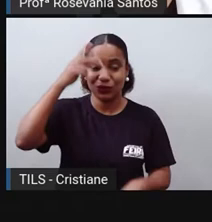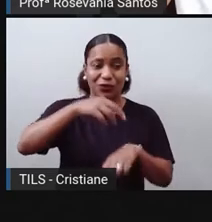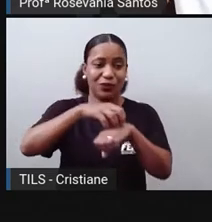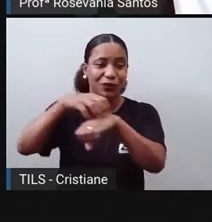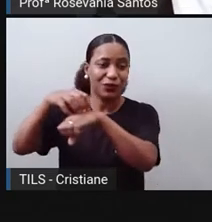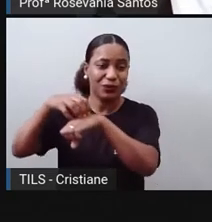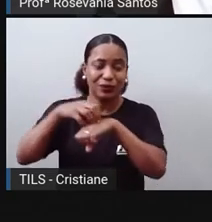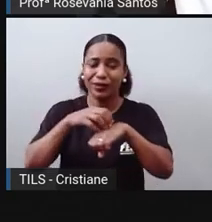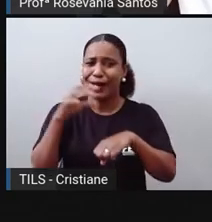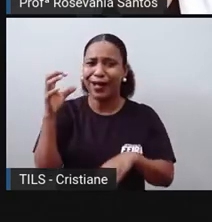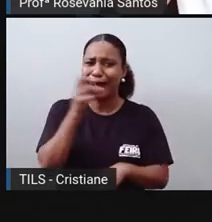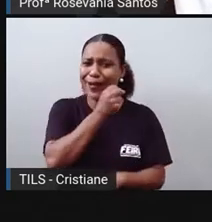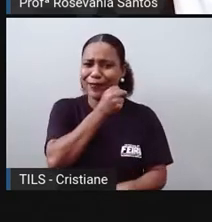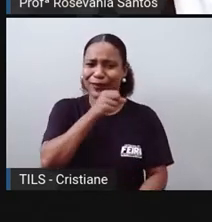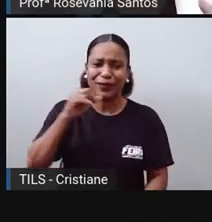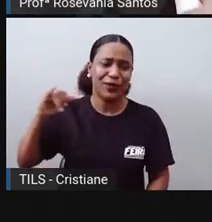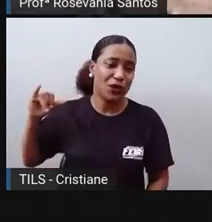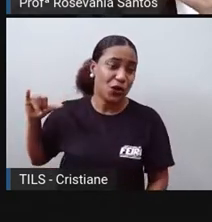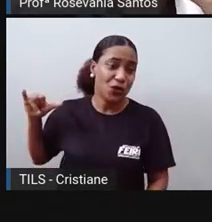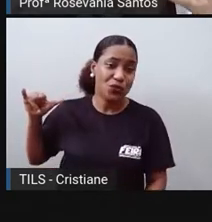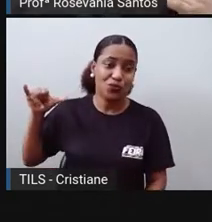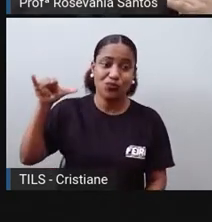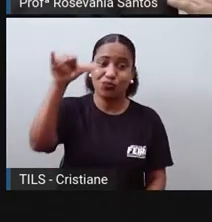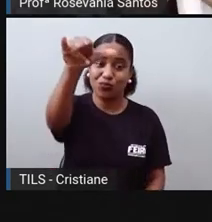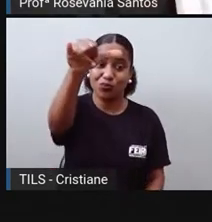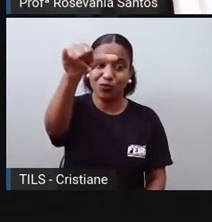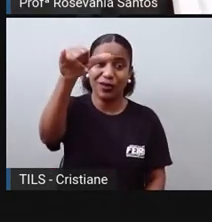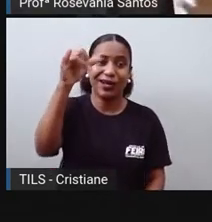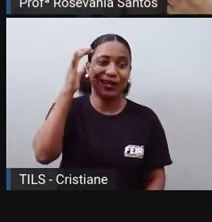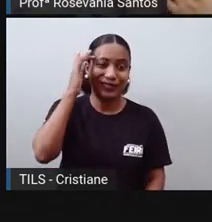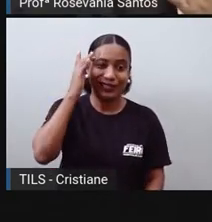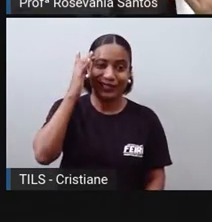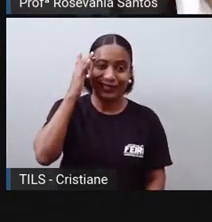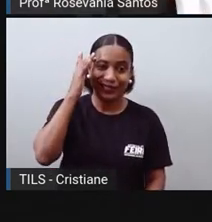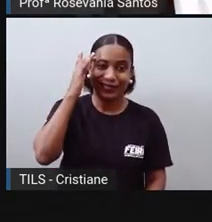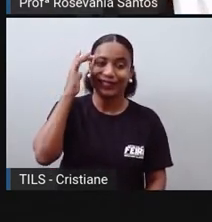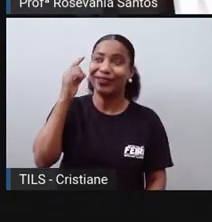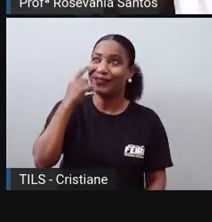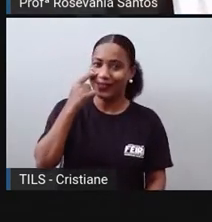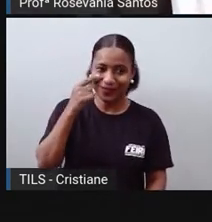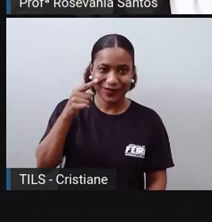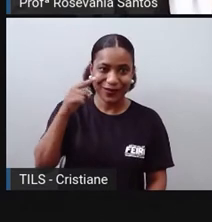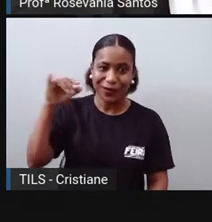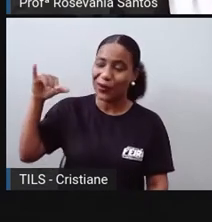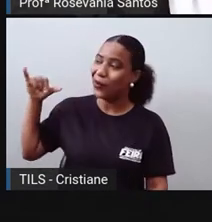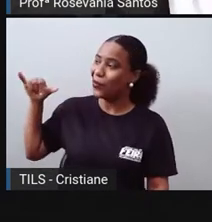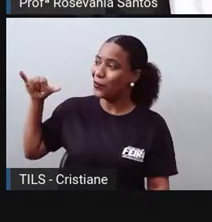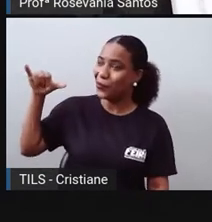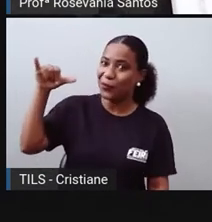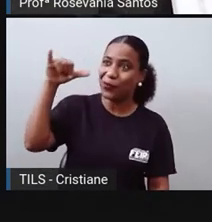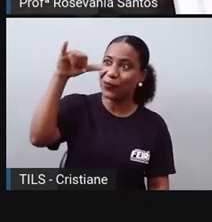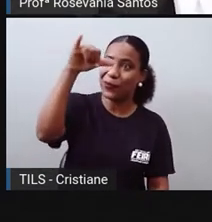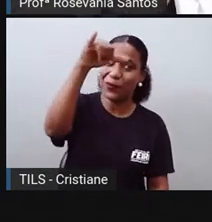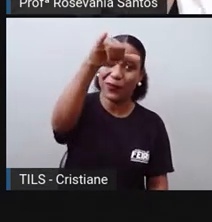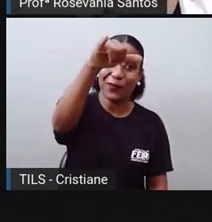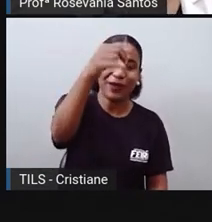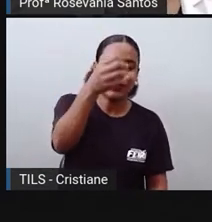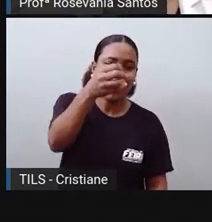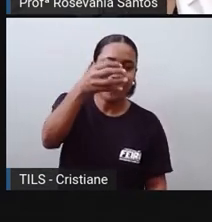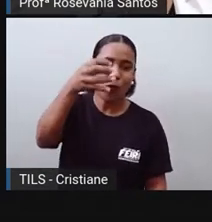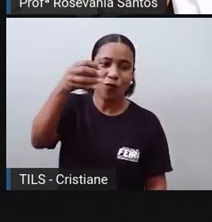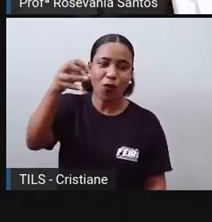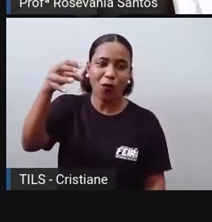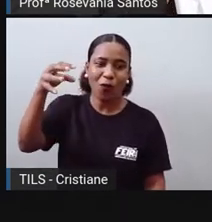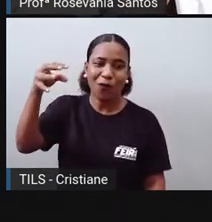hora. Alguns deles, a gente até percebe o rastro dele no céu, porque deixa aquela trilha de condensação, aquele caminhozinho branquinho que a gente